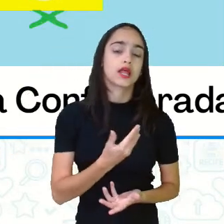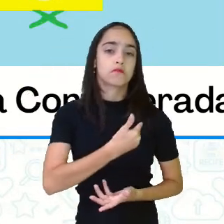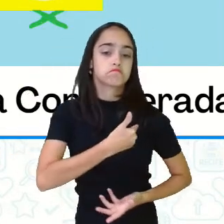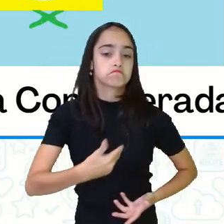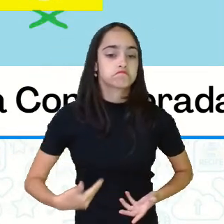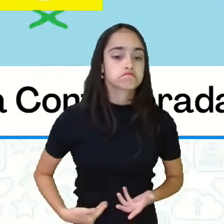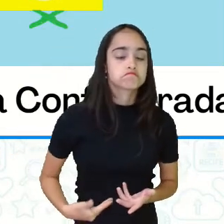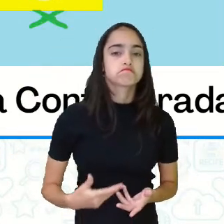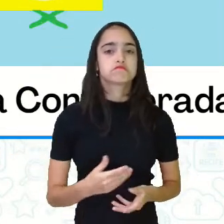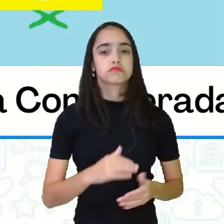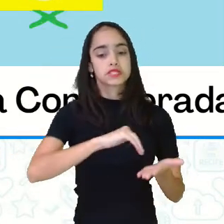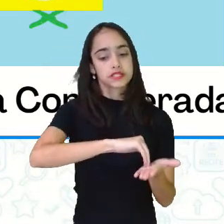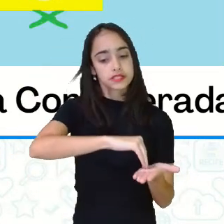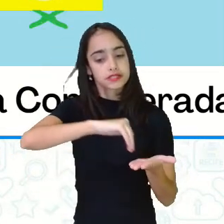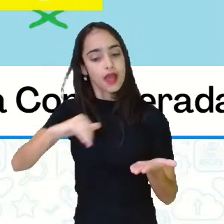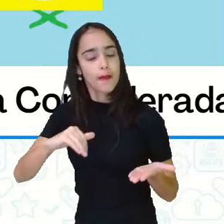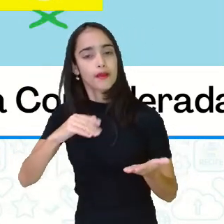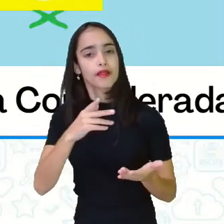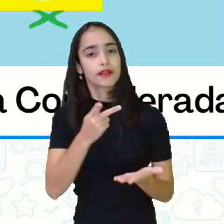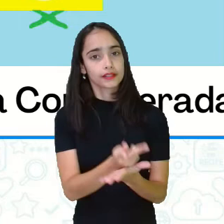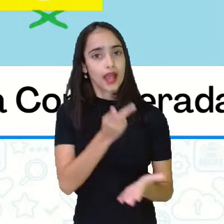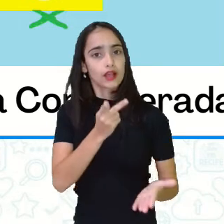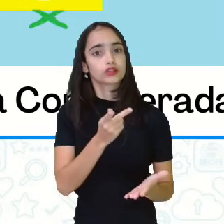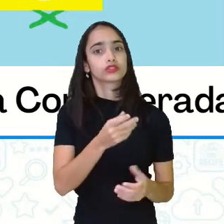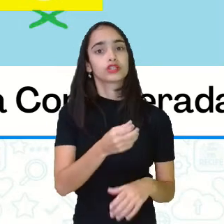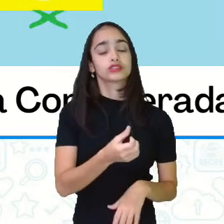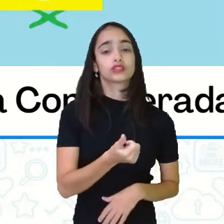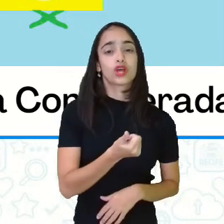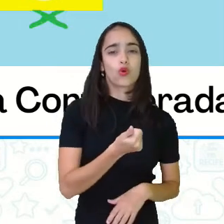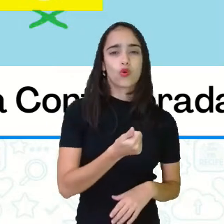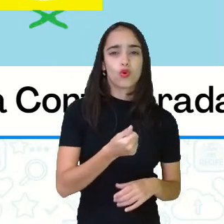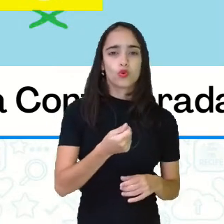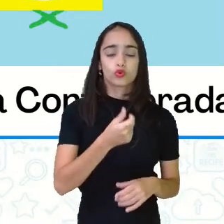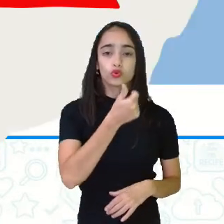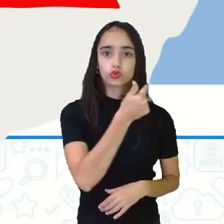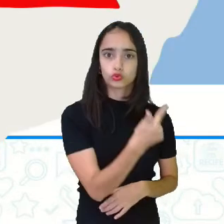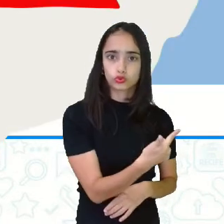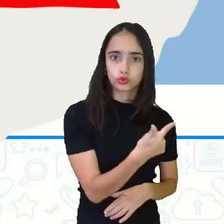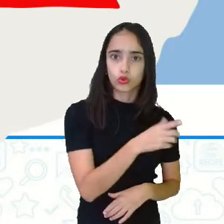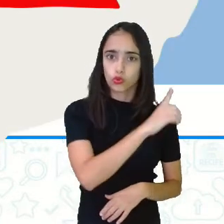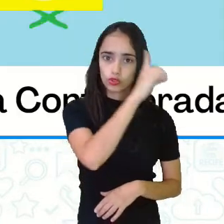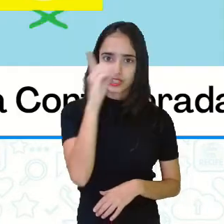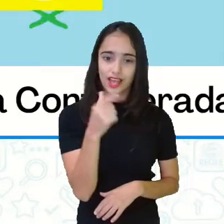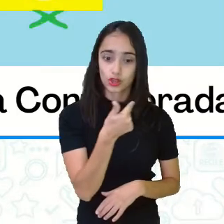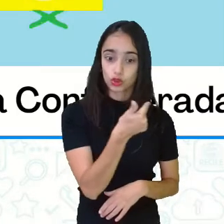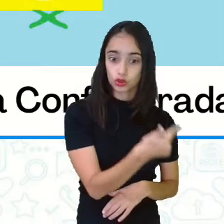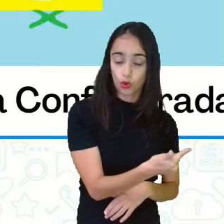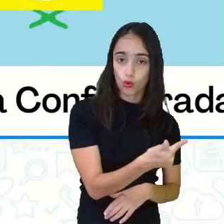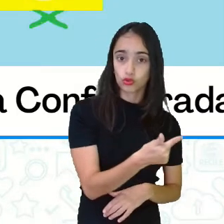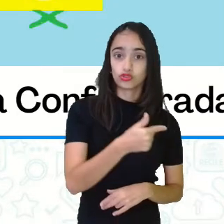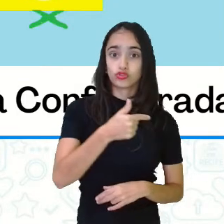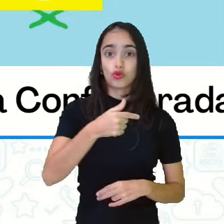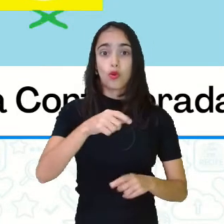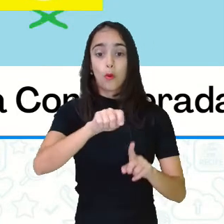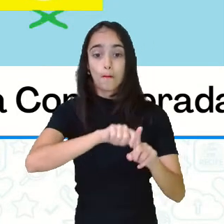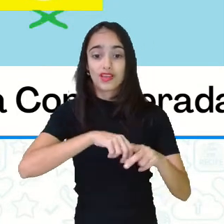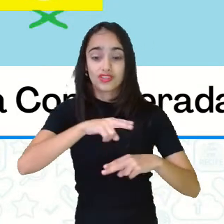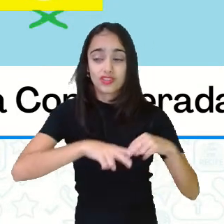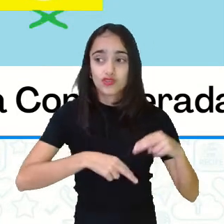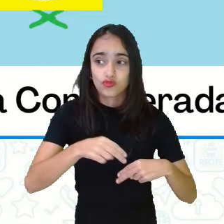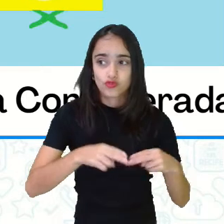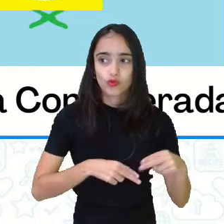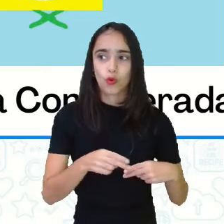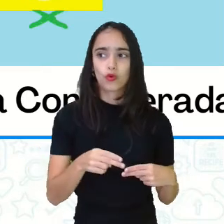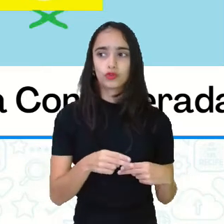que aconteceu no dia 2 de junho de 1824. Aqui eu já estou falando agora de